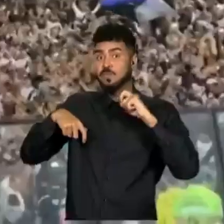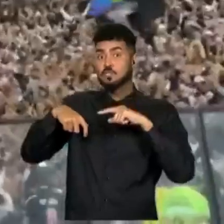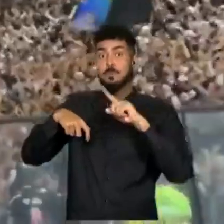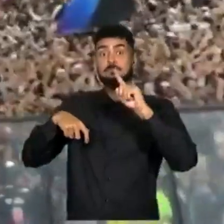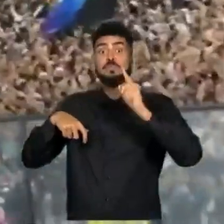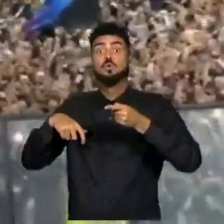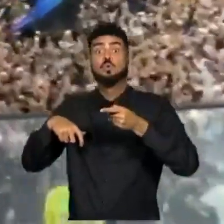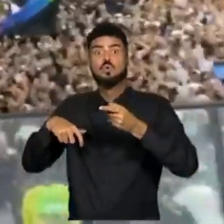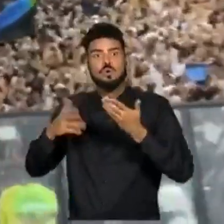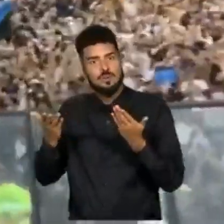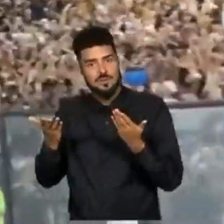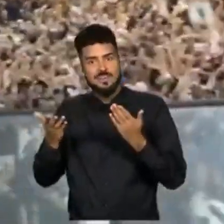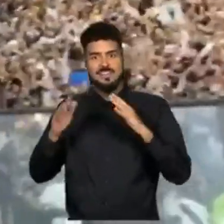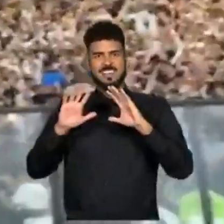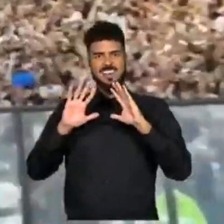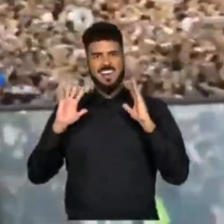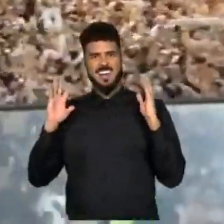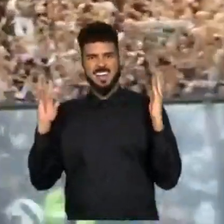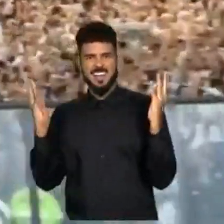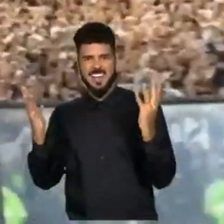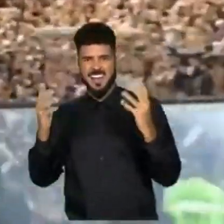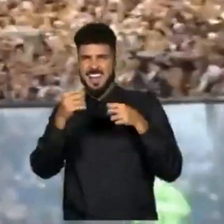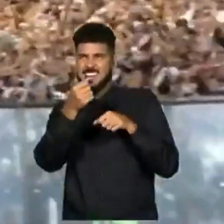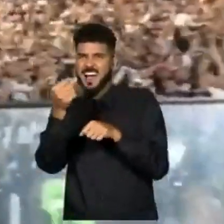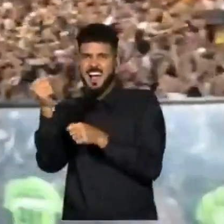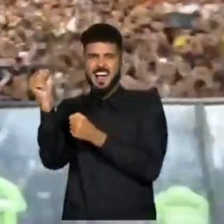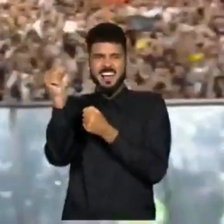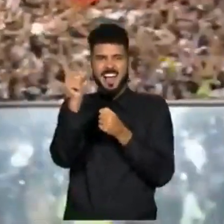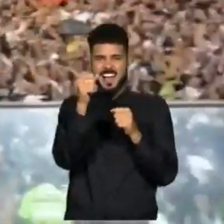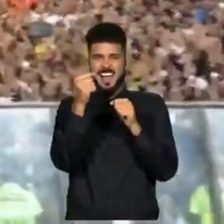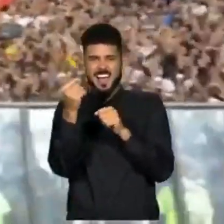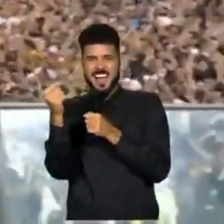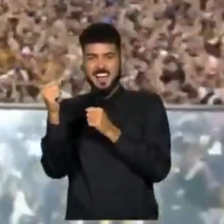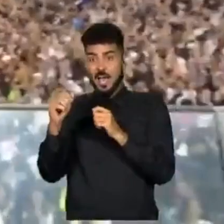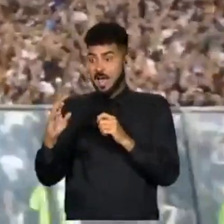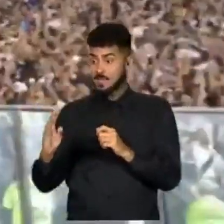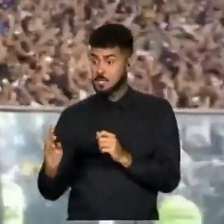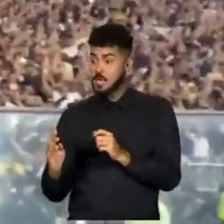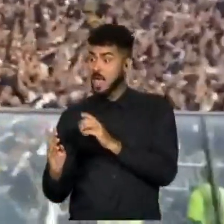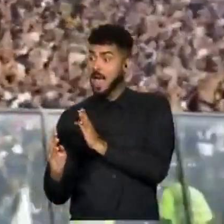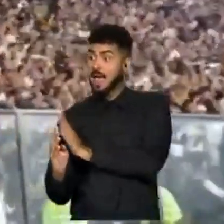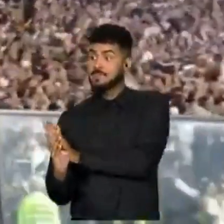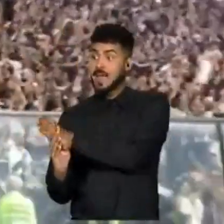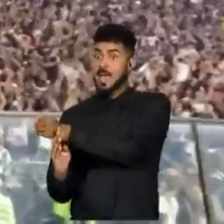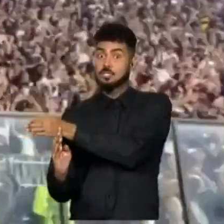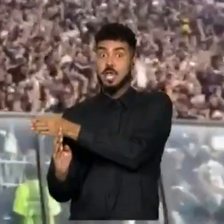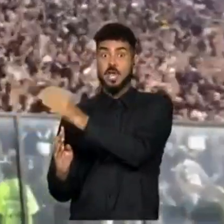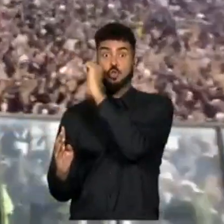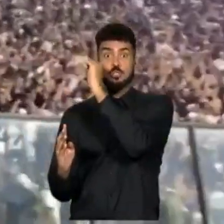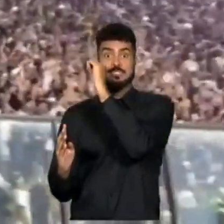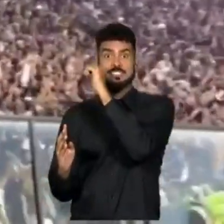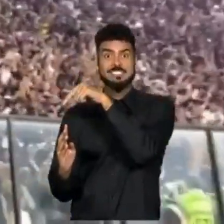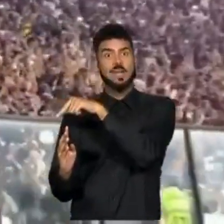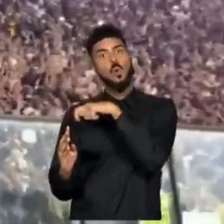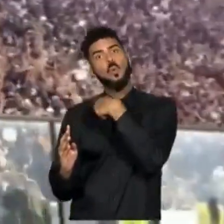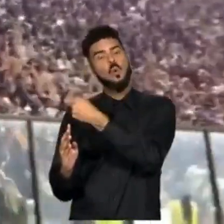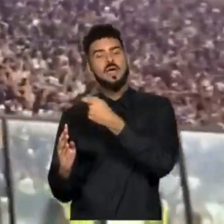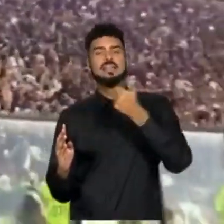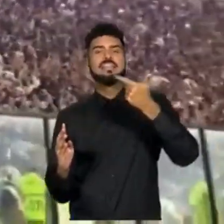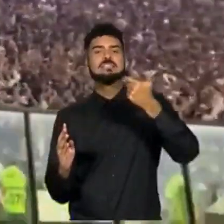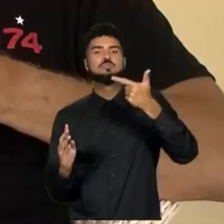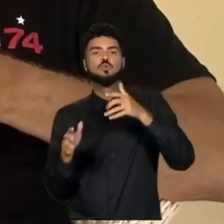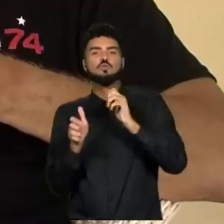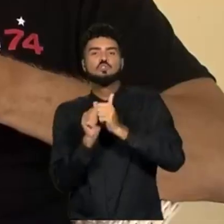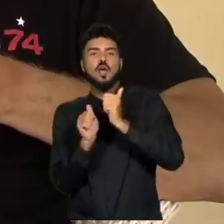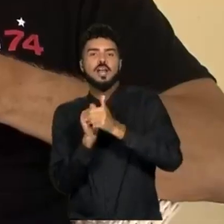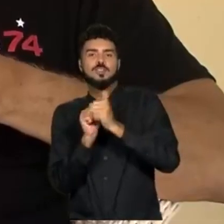não entendo, então é, eu venho aqui levantar essa bandeira para vocês, antes de mais nada, eu peço que você deixe like, compartilhe